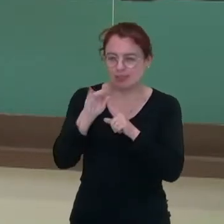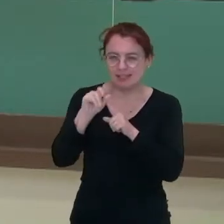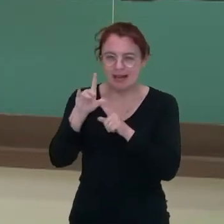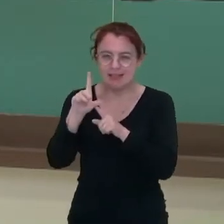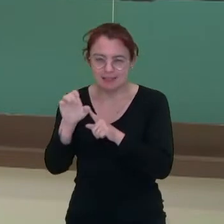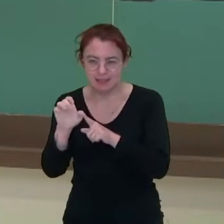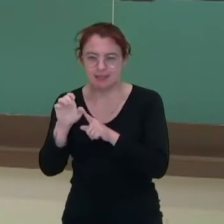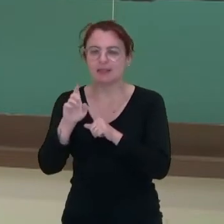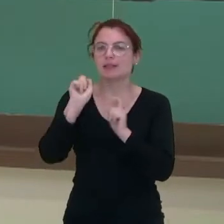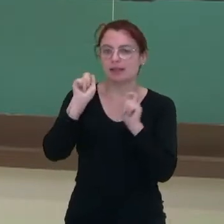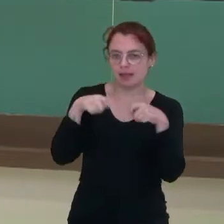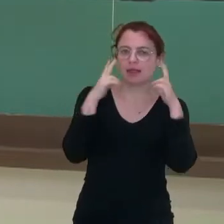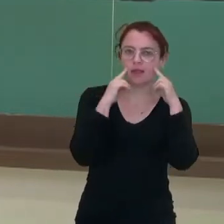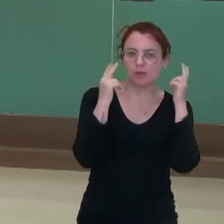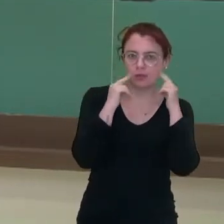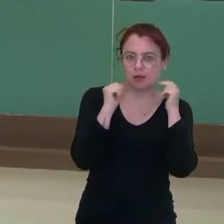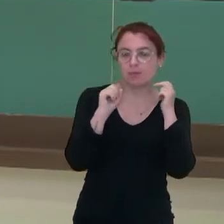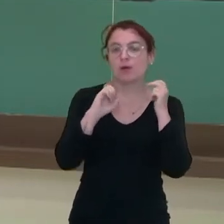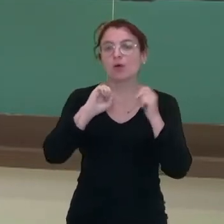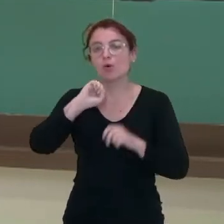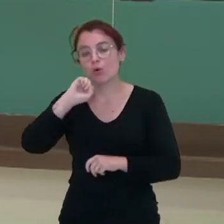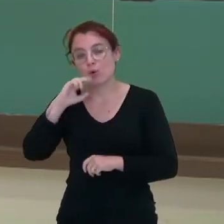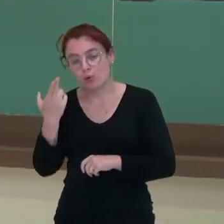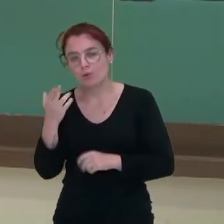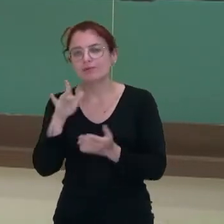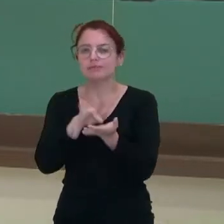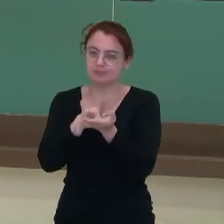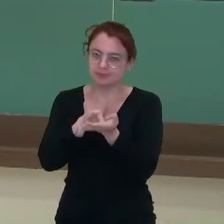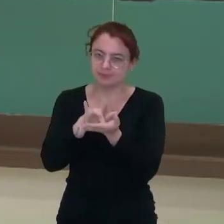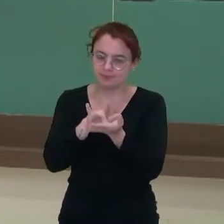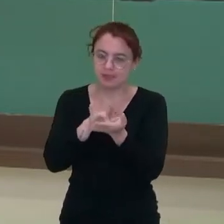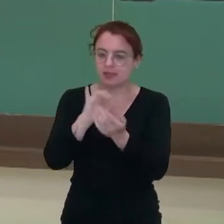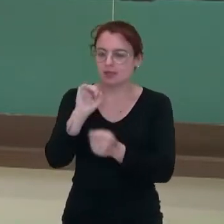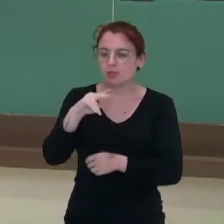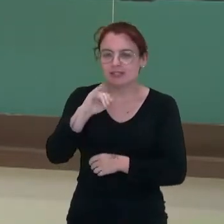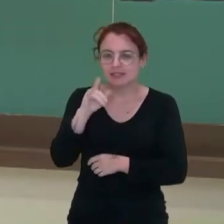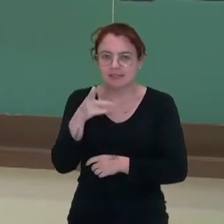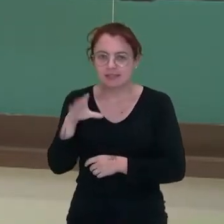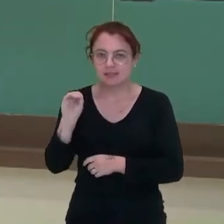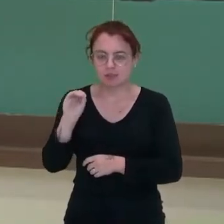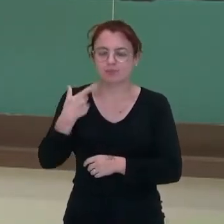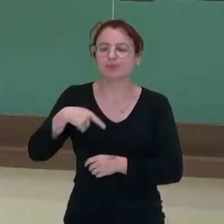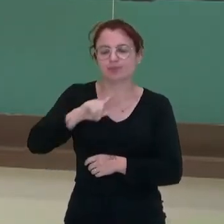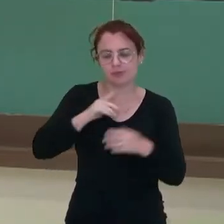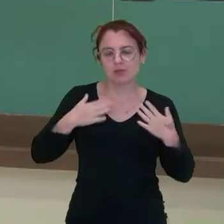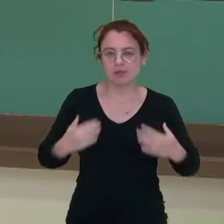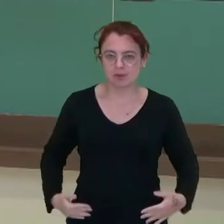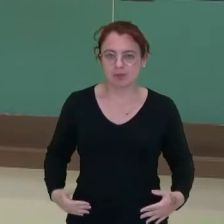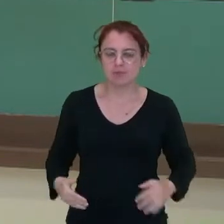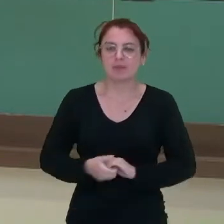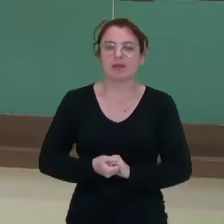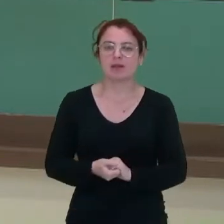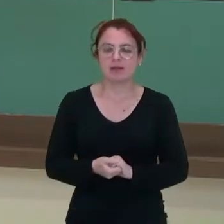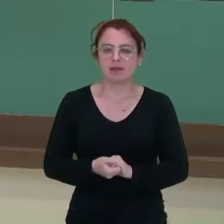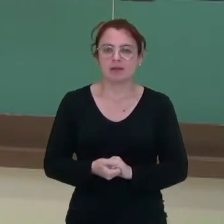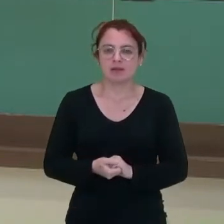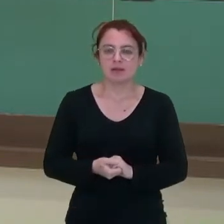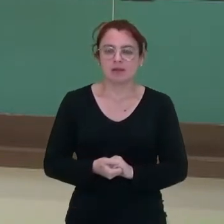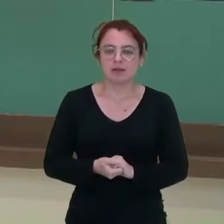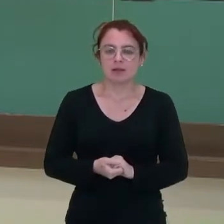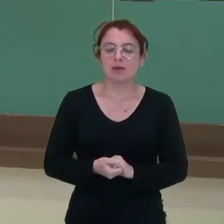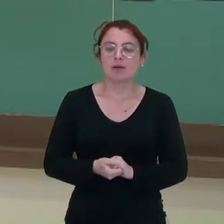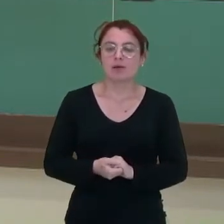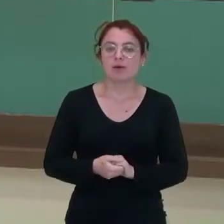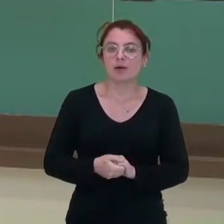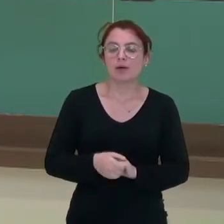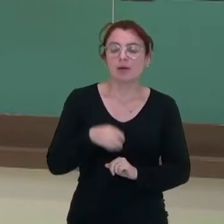ser natural ou artificial. A imunização do nosso corpo. Quando nós temos a imunização, a